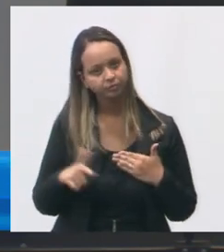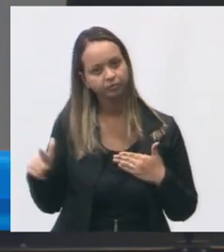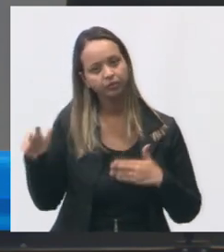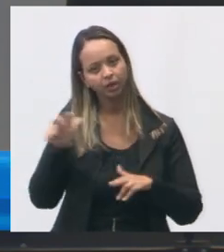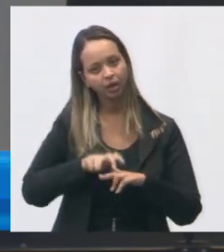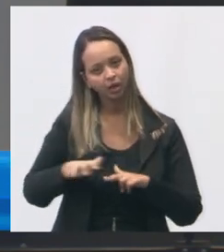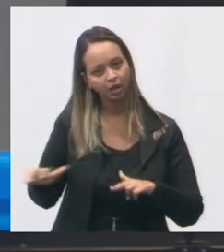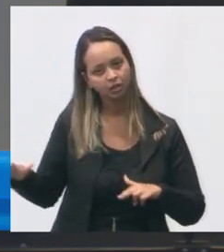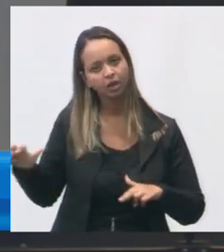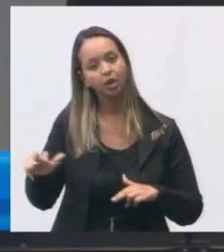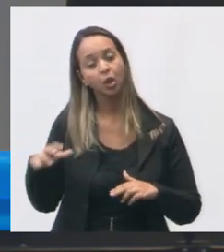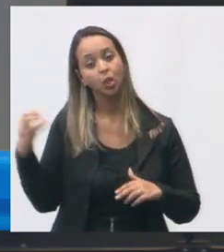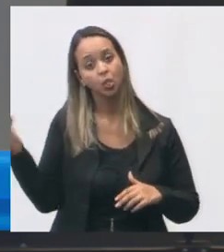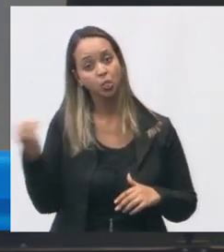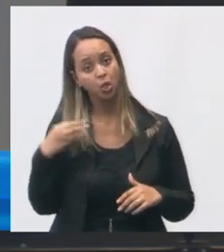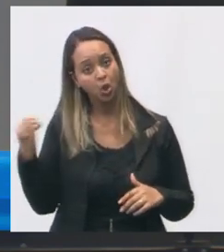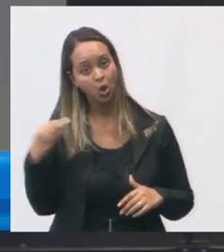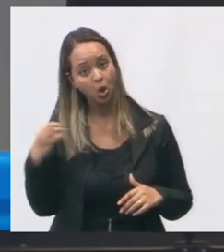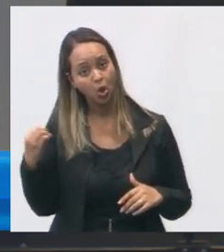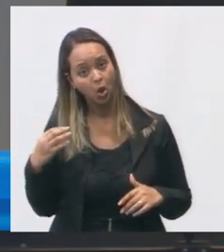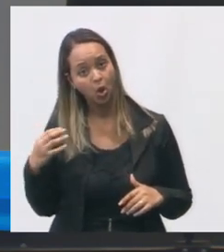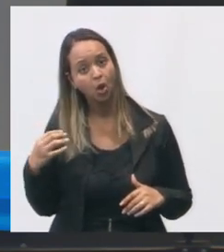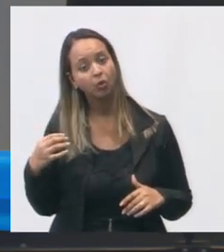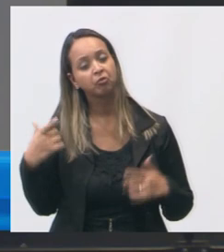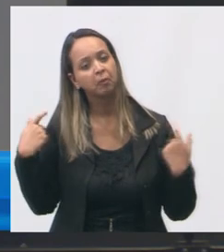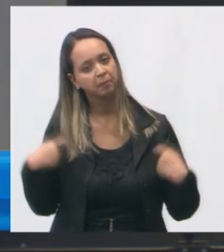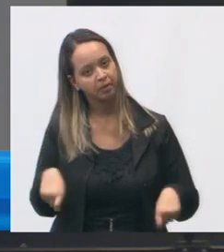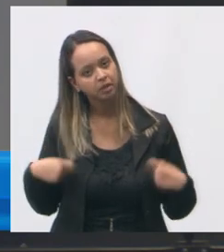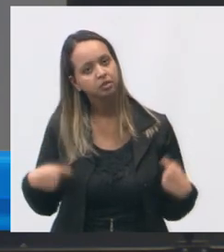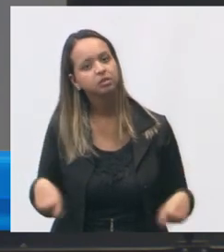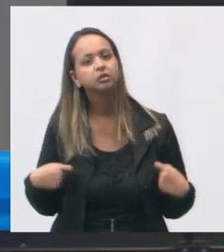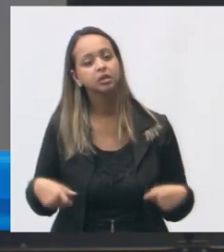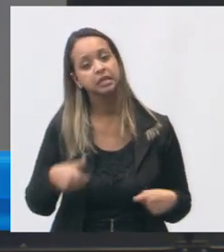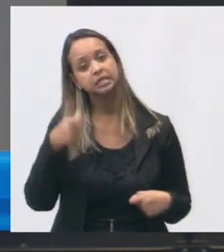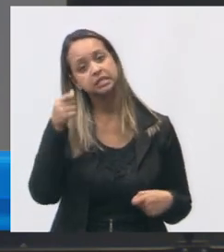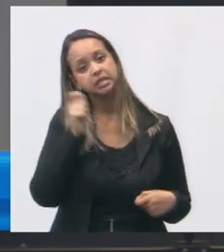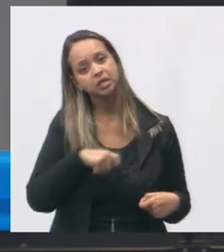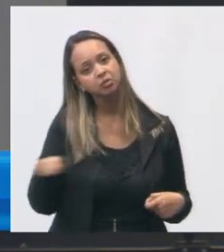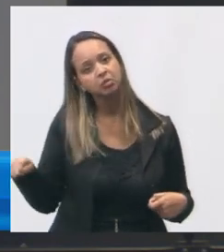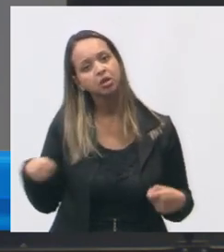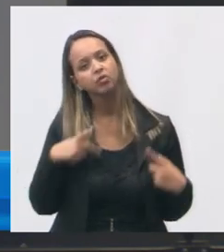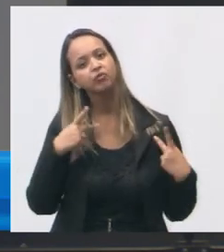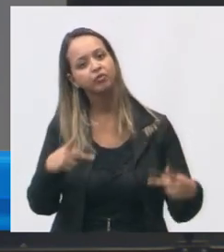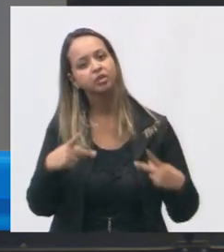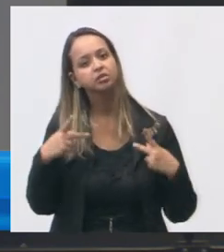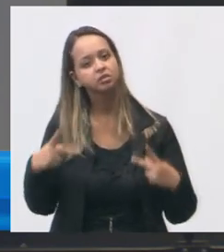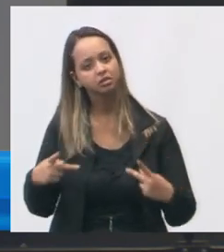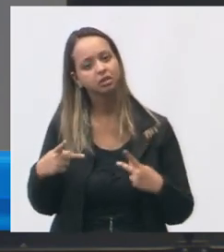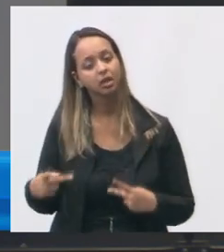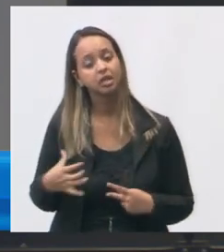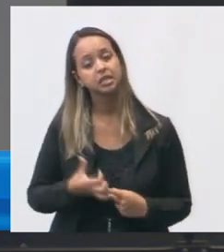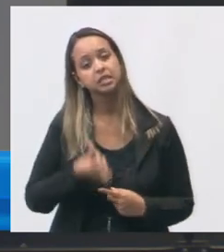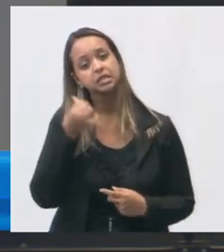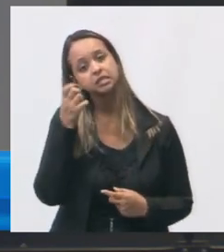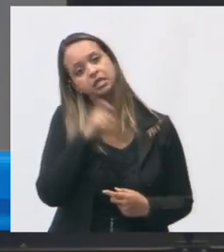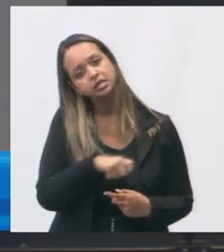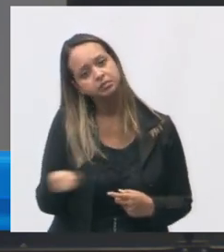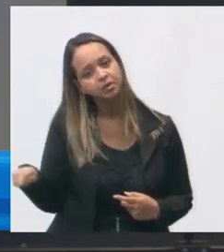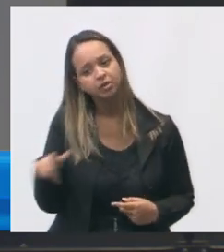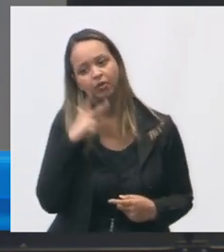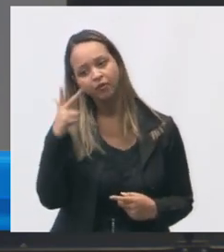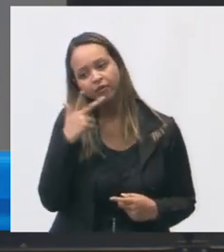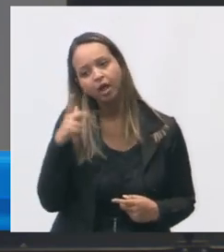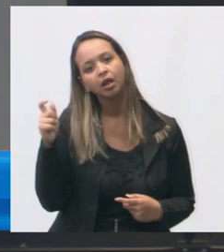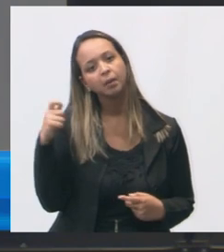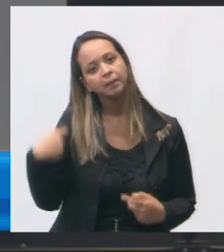armários novos como todas as unidades precisam nós estamos há 6 meses fazendo visita tem 6 meses que a SEMOS fala que está